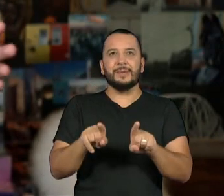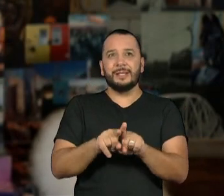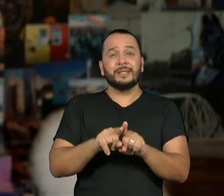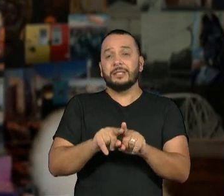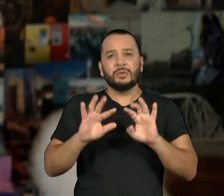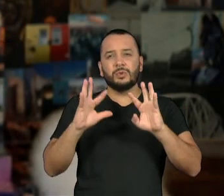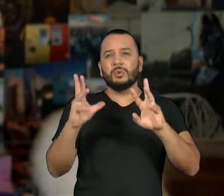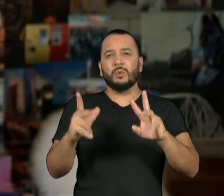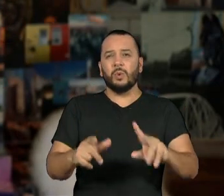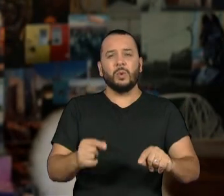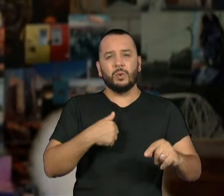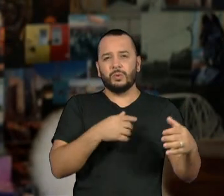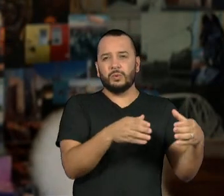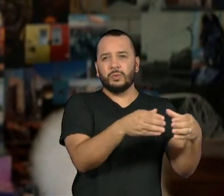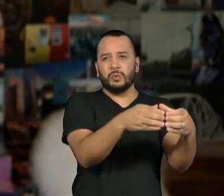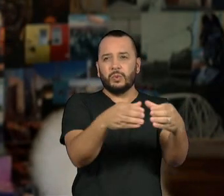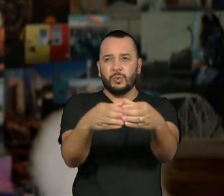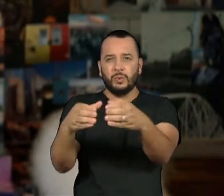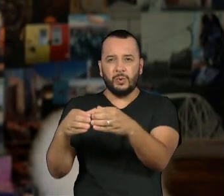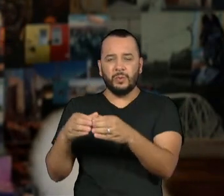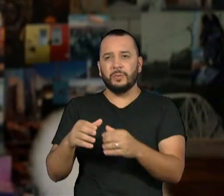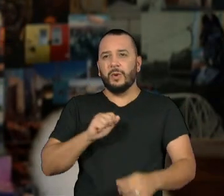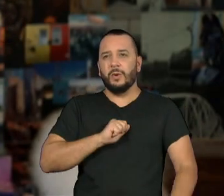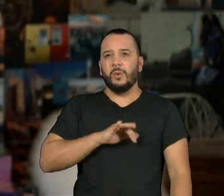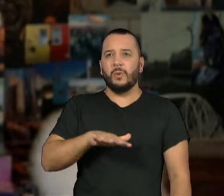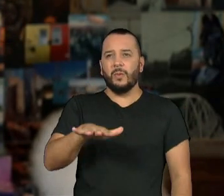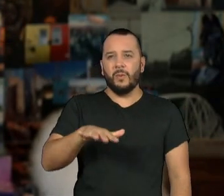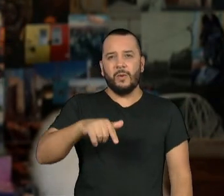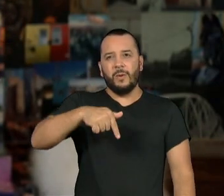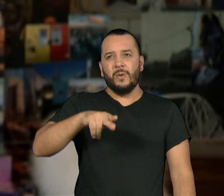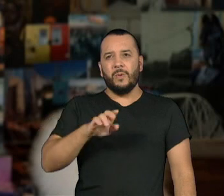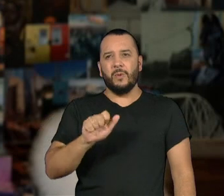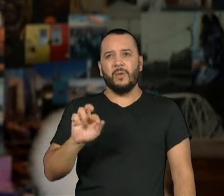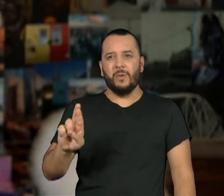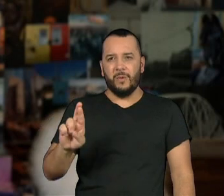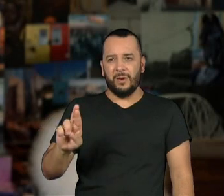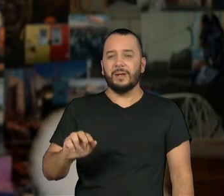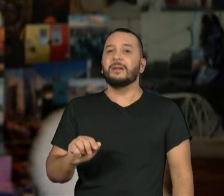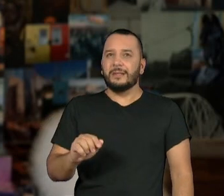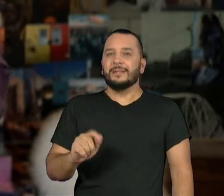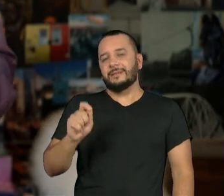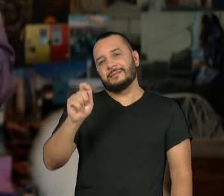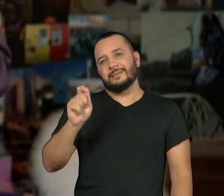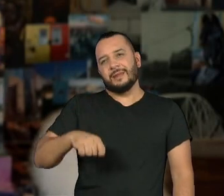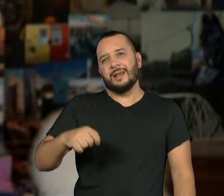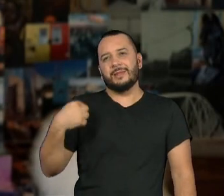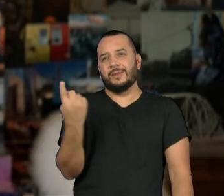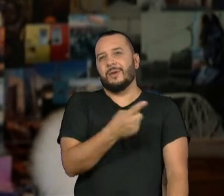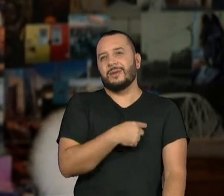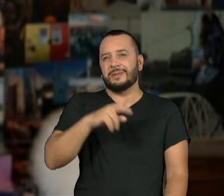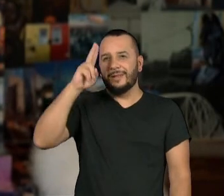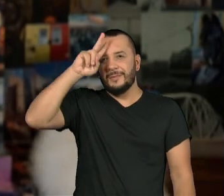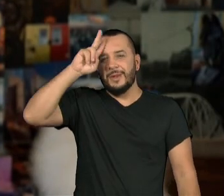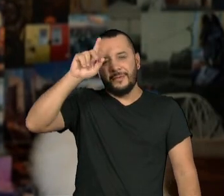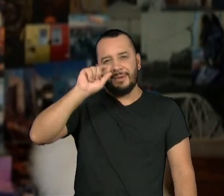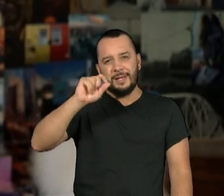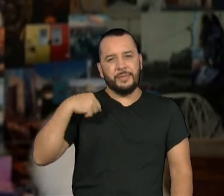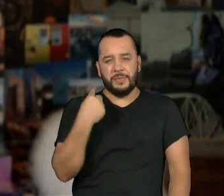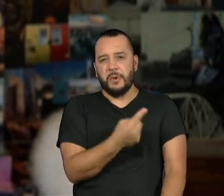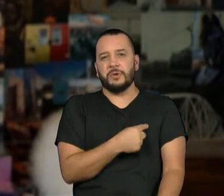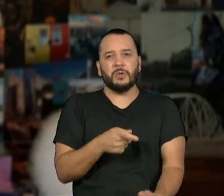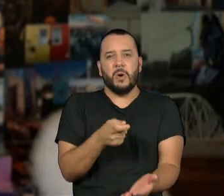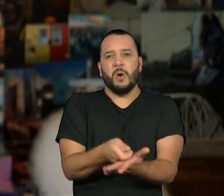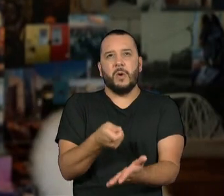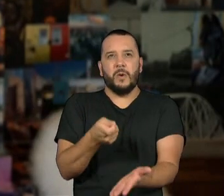categorias. A expressão queer existe justamente para nos lembrar que nós não somos obrigados